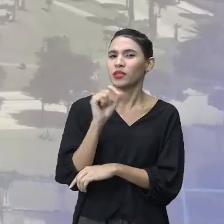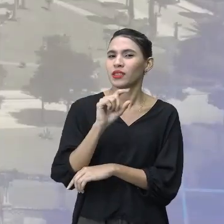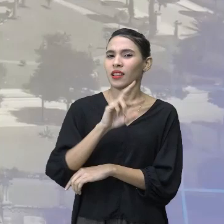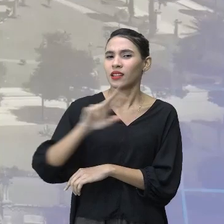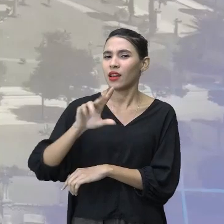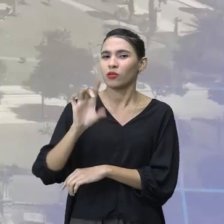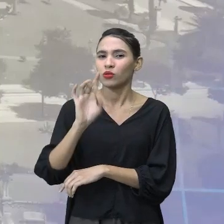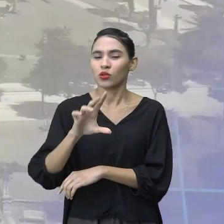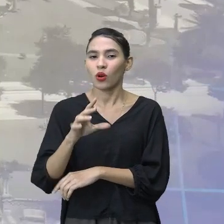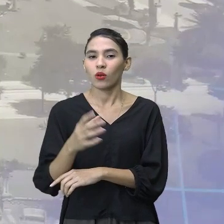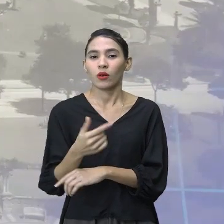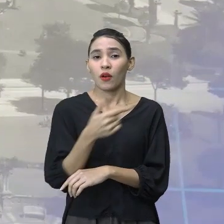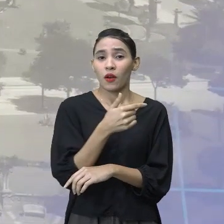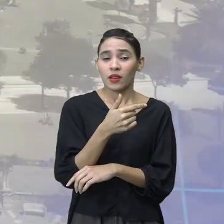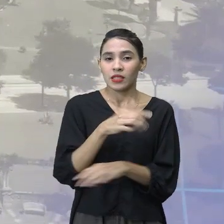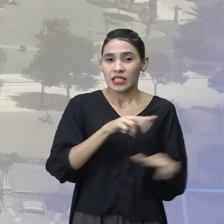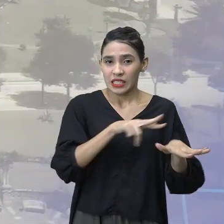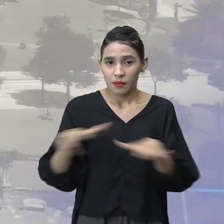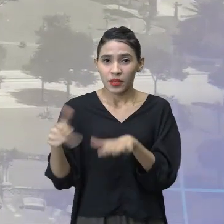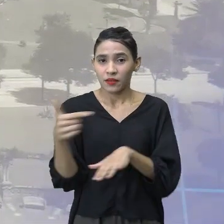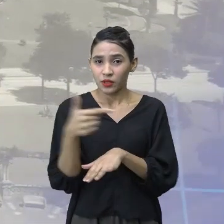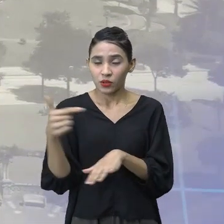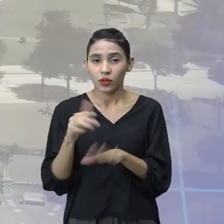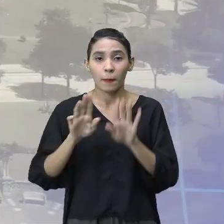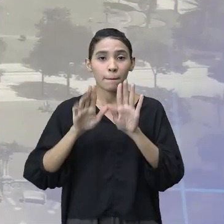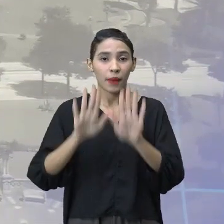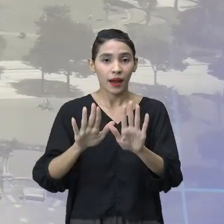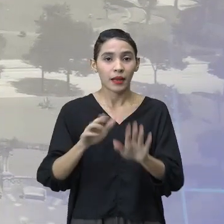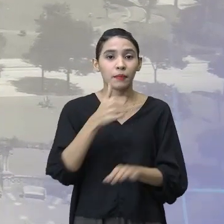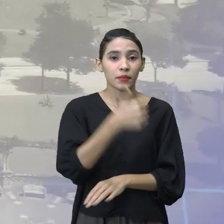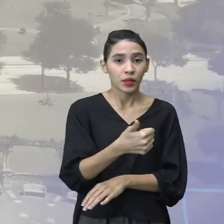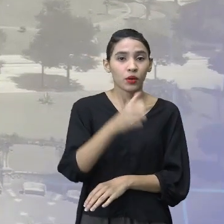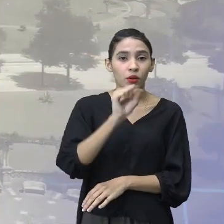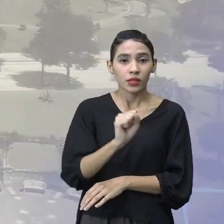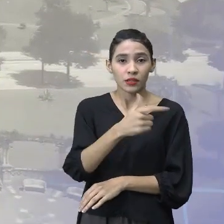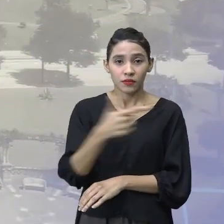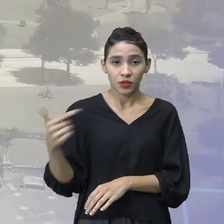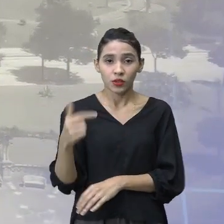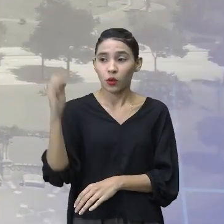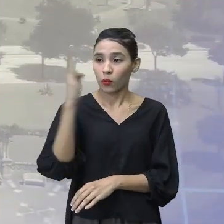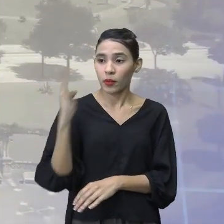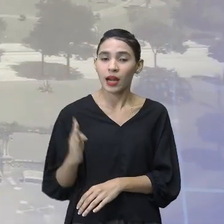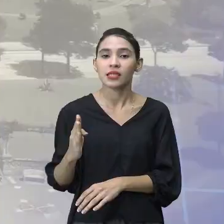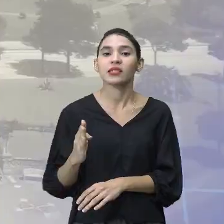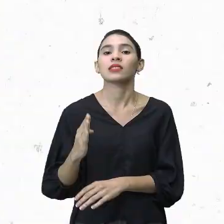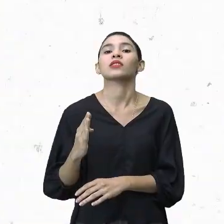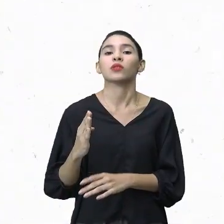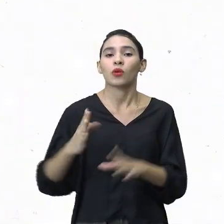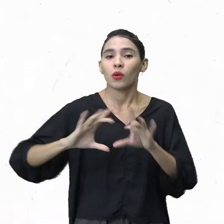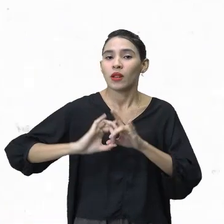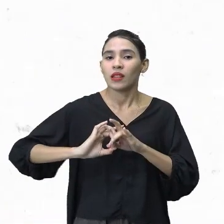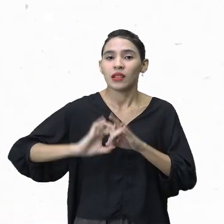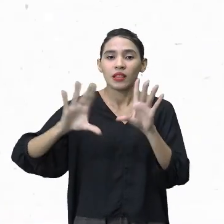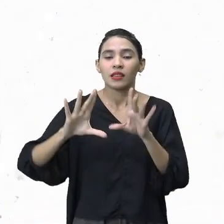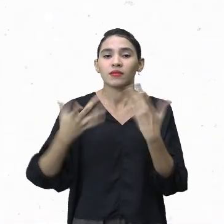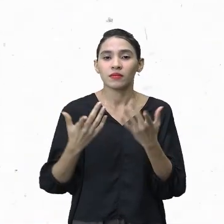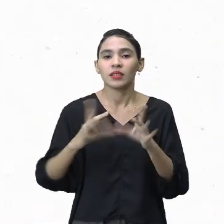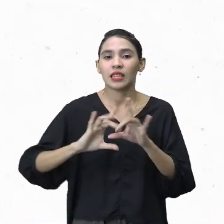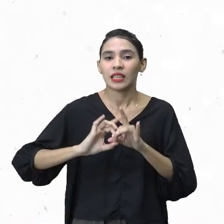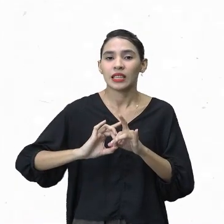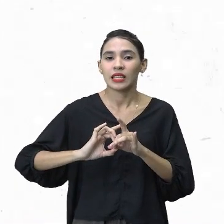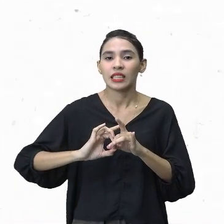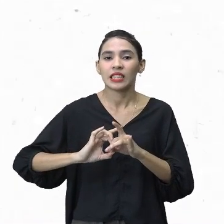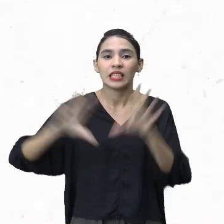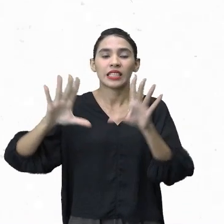Semana de 22, mas sim, em 1822, o Brasil era independente, ficava independente da